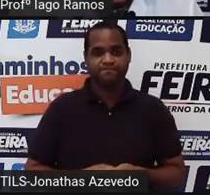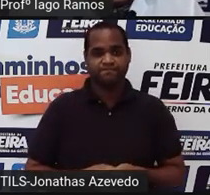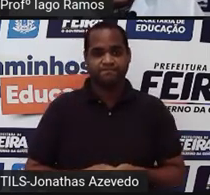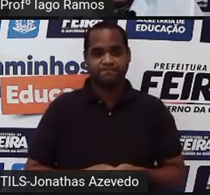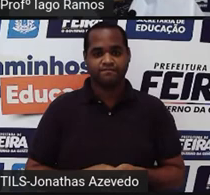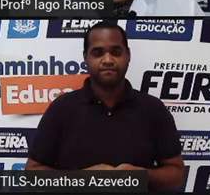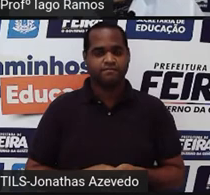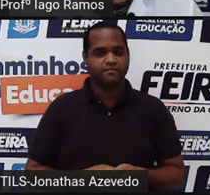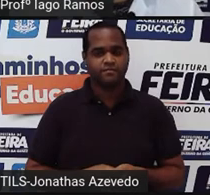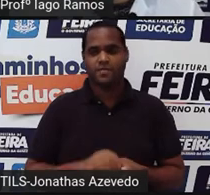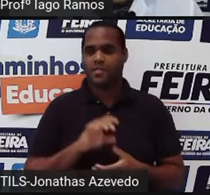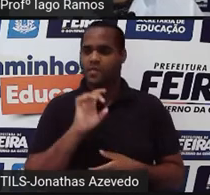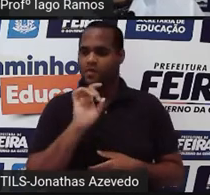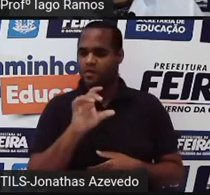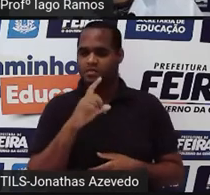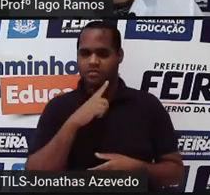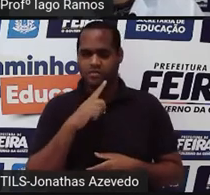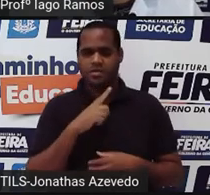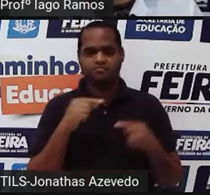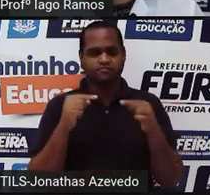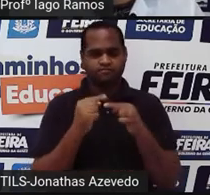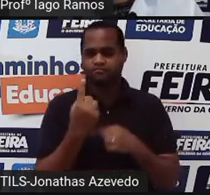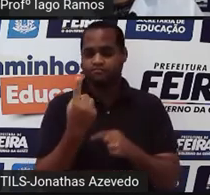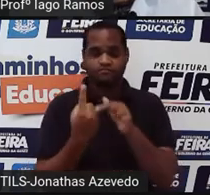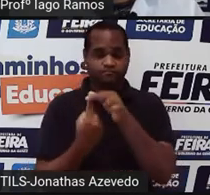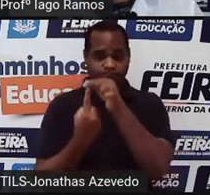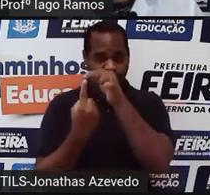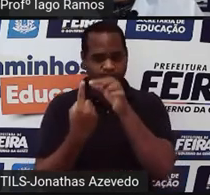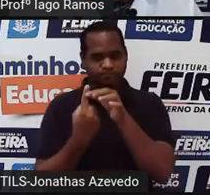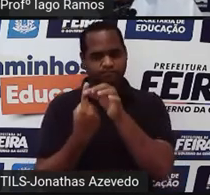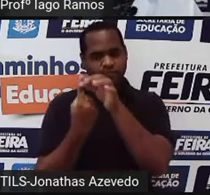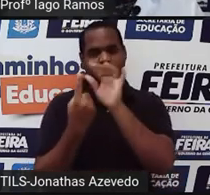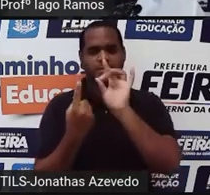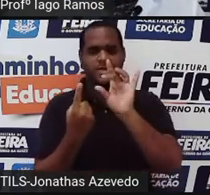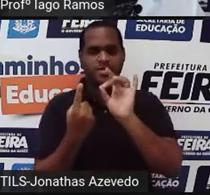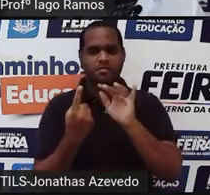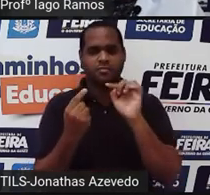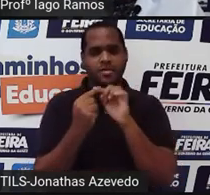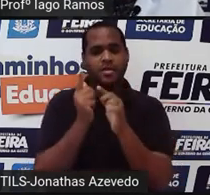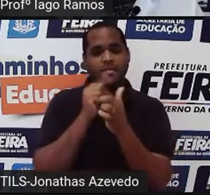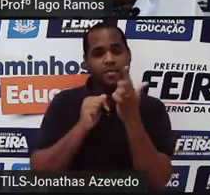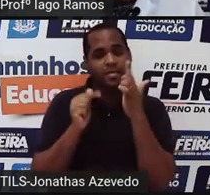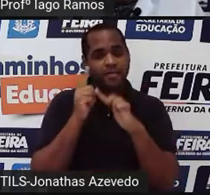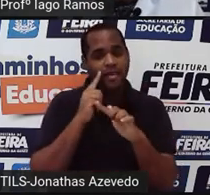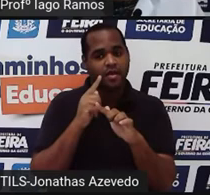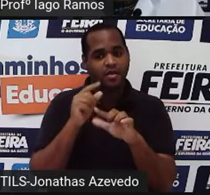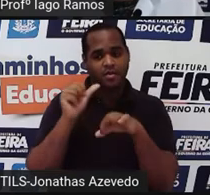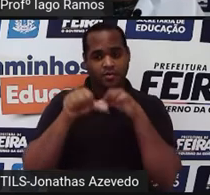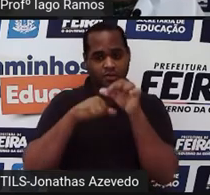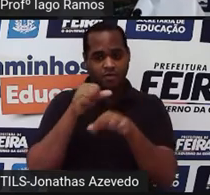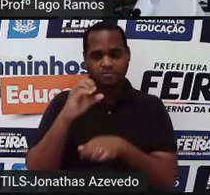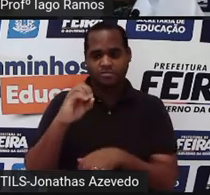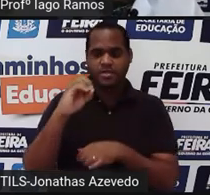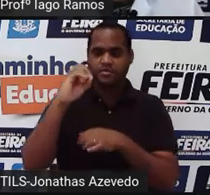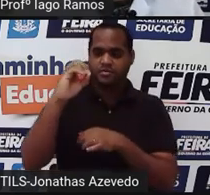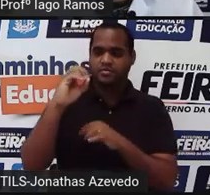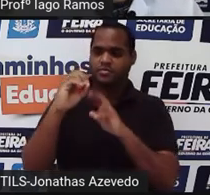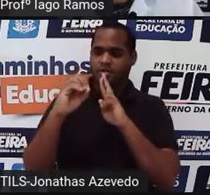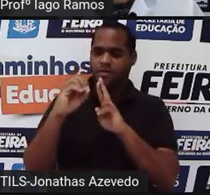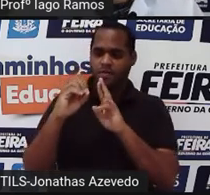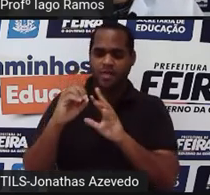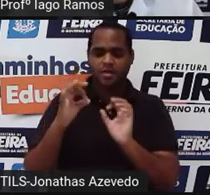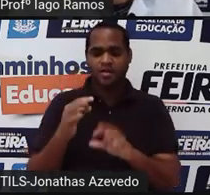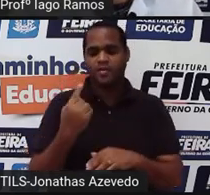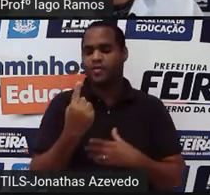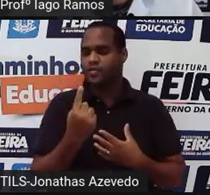Só tem um caso, certo? Que quando você vai levar a 0, o resultado não é 1.